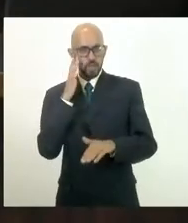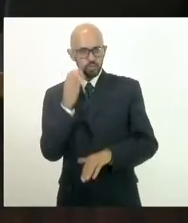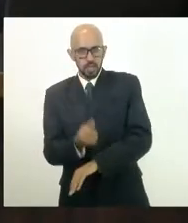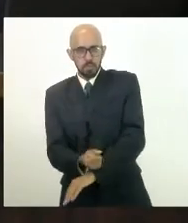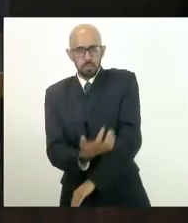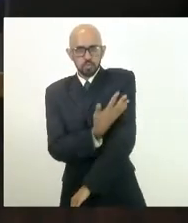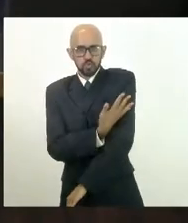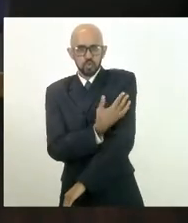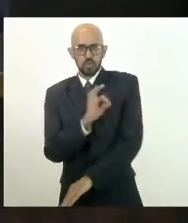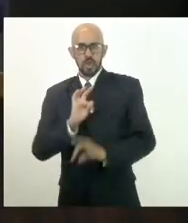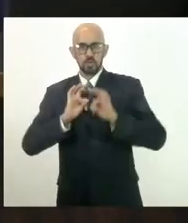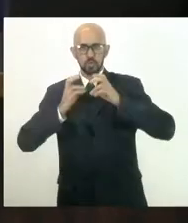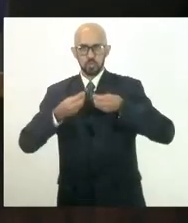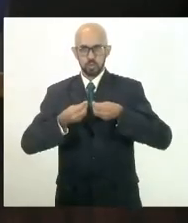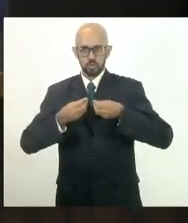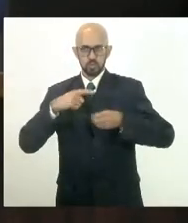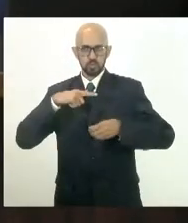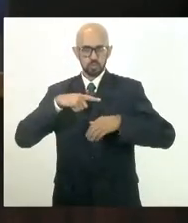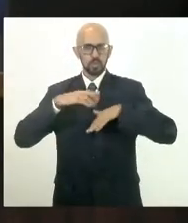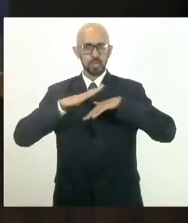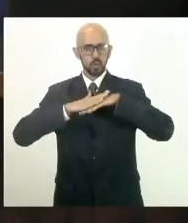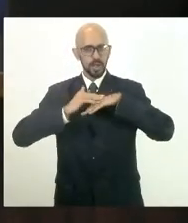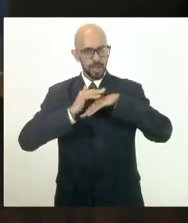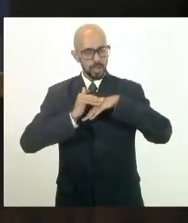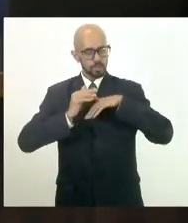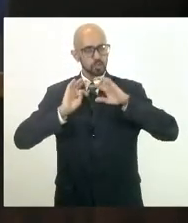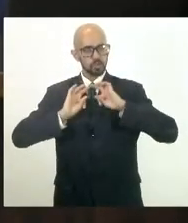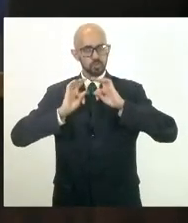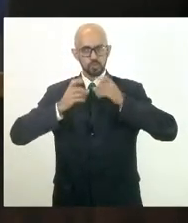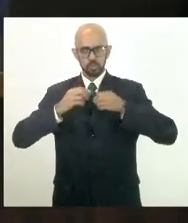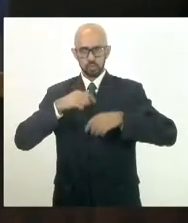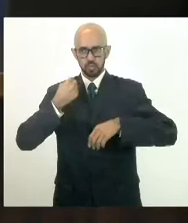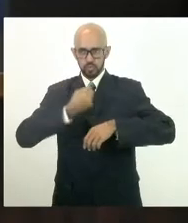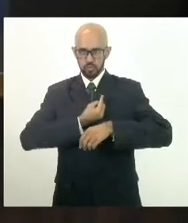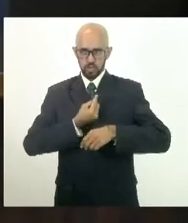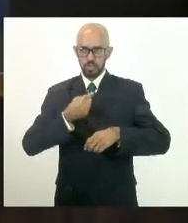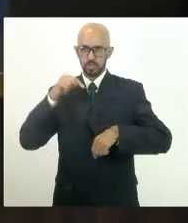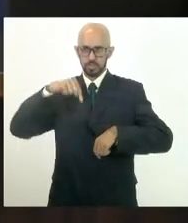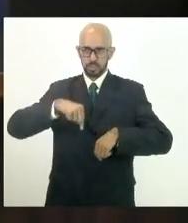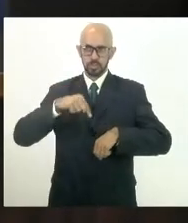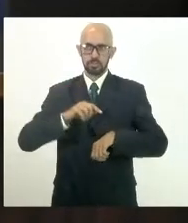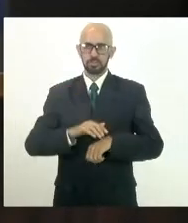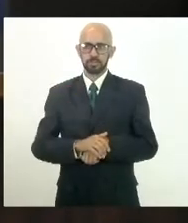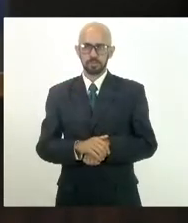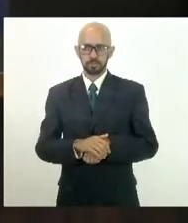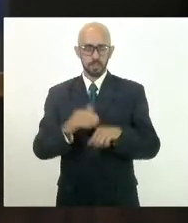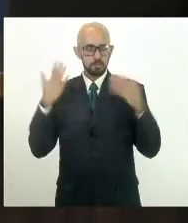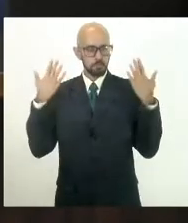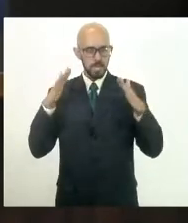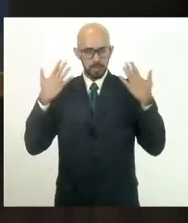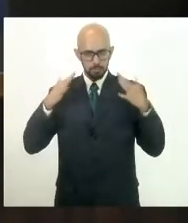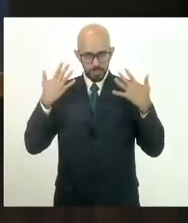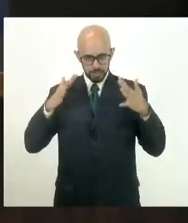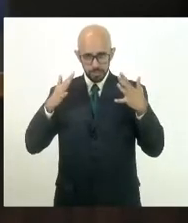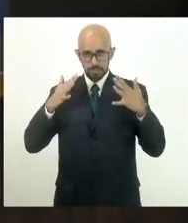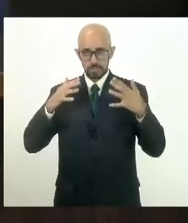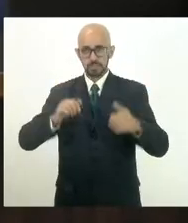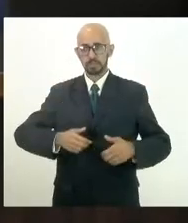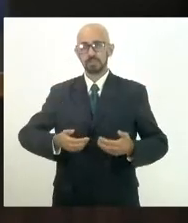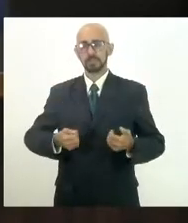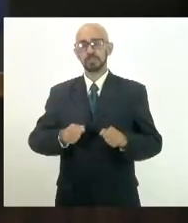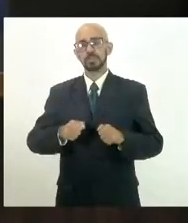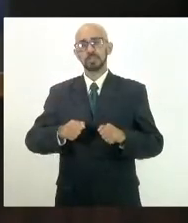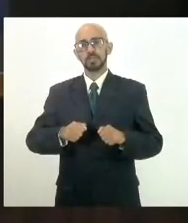vossa excelência tem carinho de todos aqui, de todos e todas. Então, parabéns e vamos